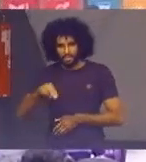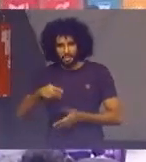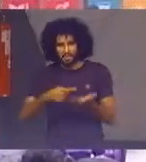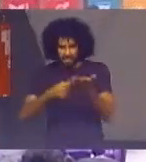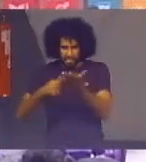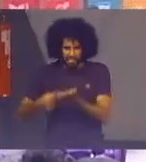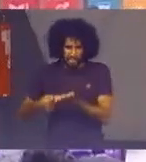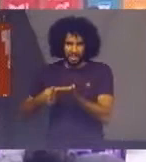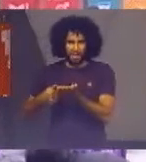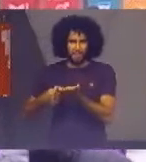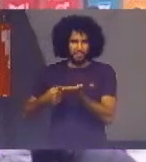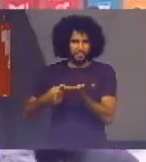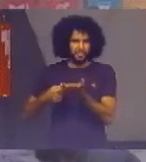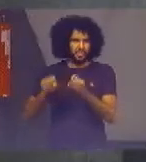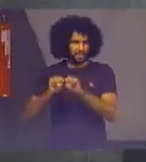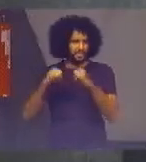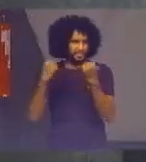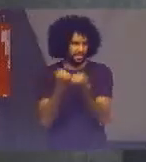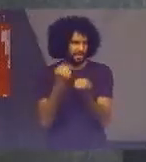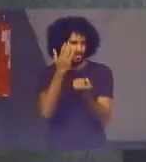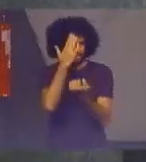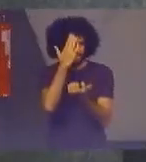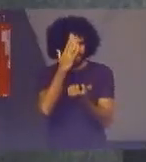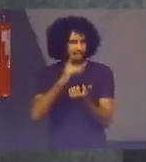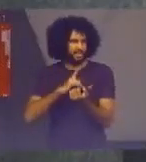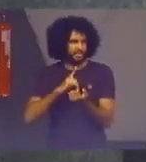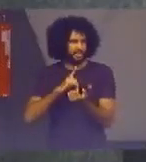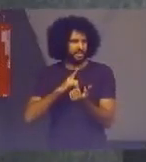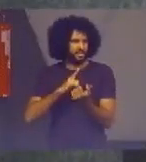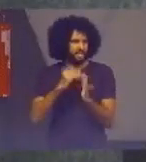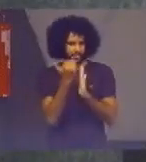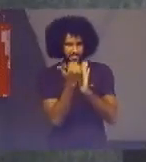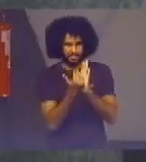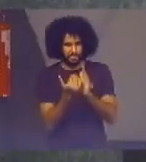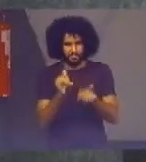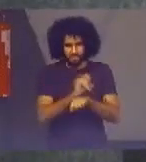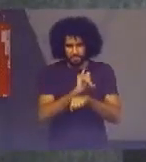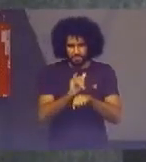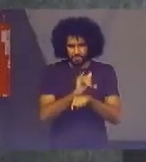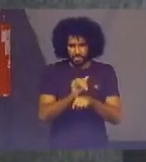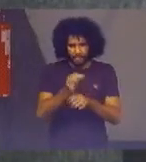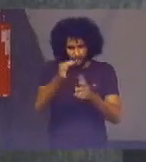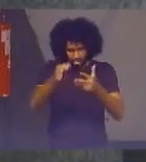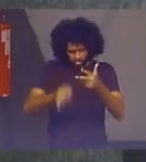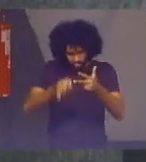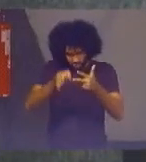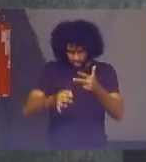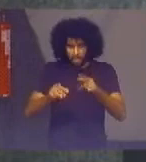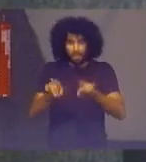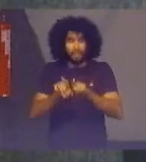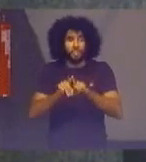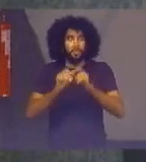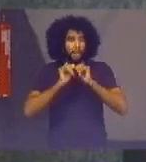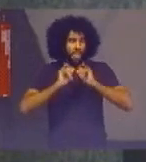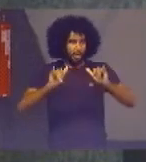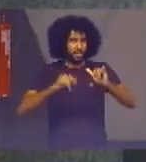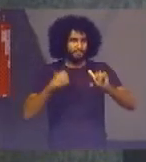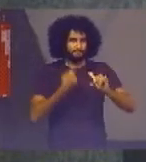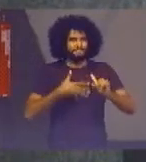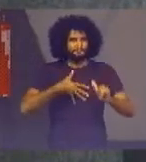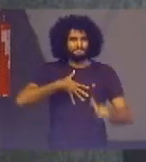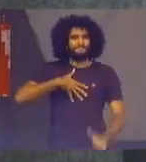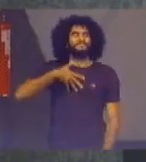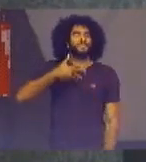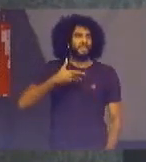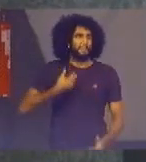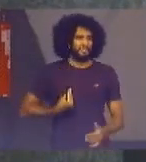seminário Segundo seminário De planejamento estratégico Sustentável Do poder judiciário E dizer que Para mim É uma grande honra